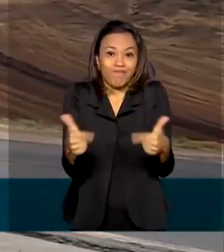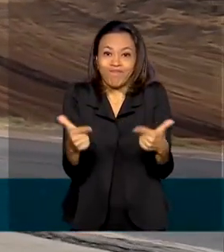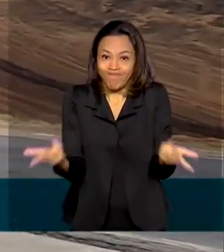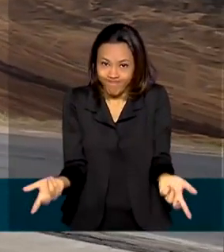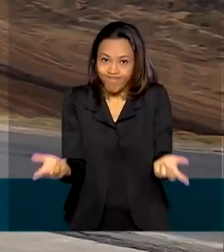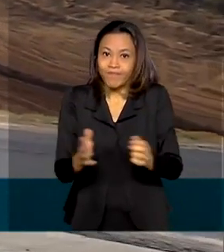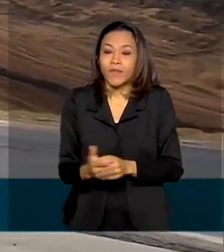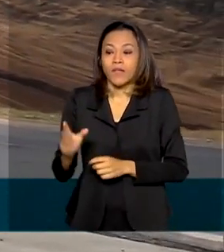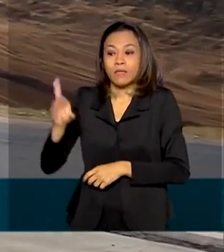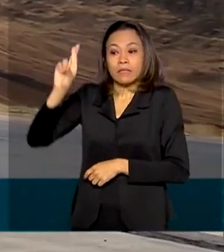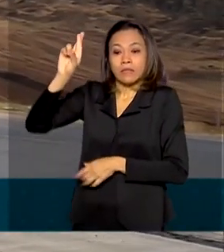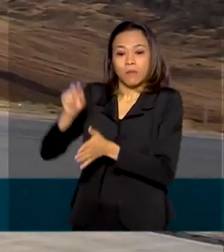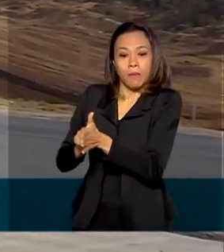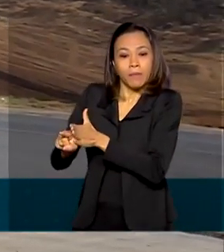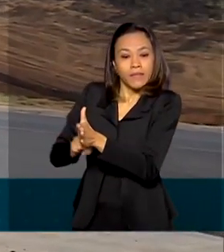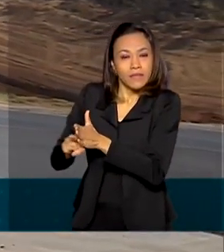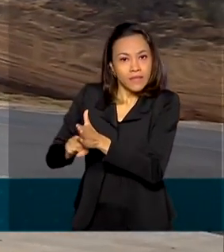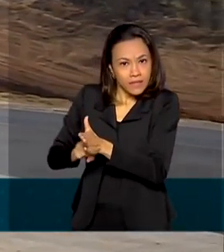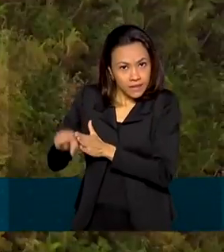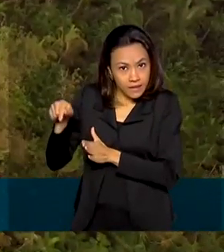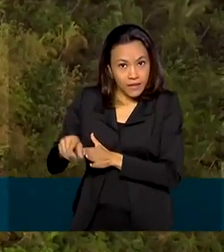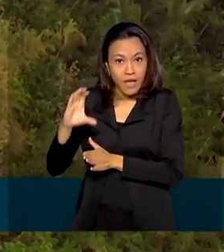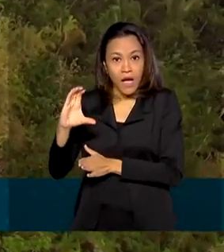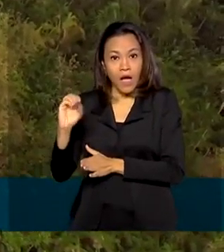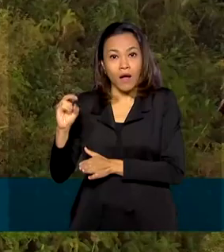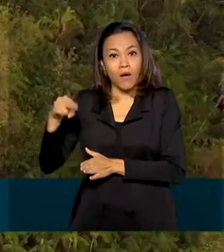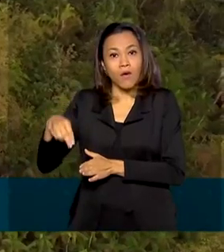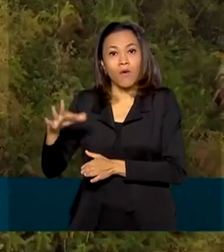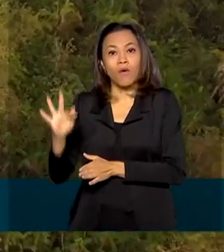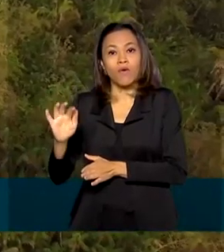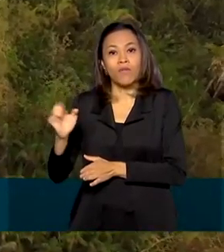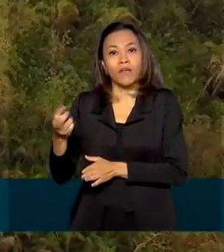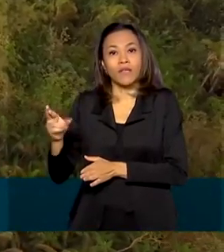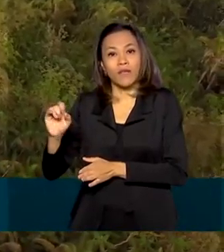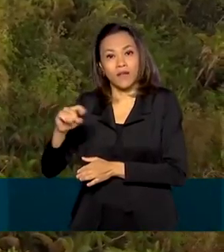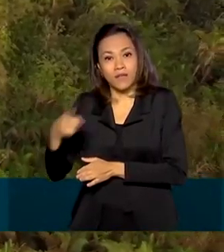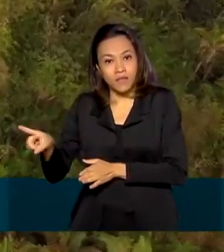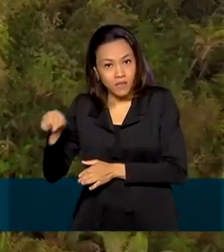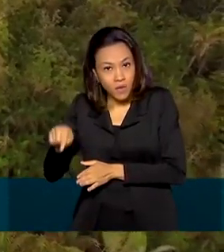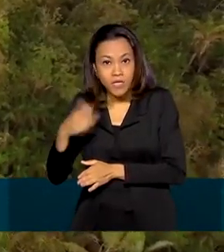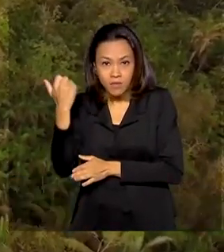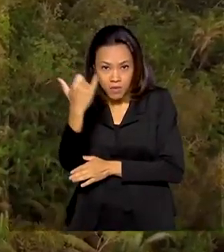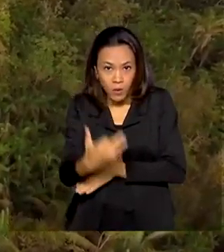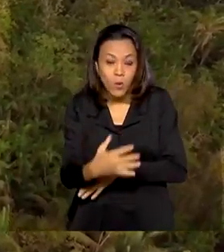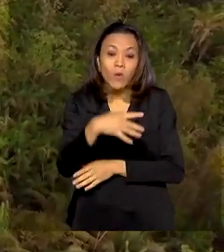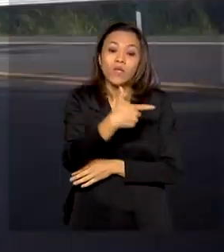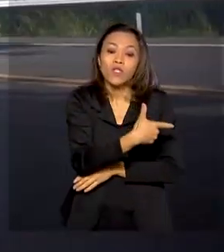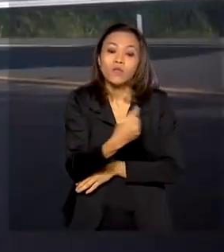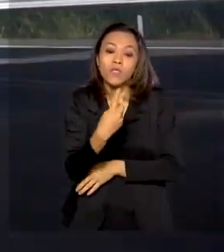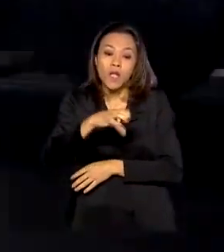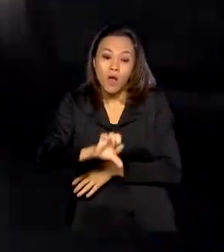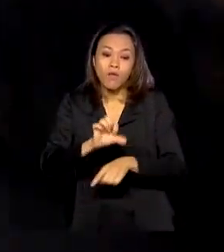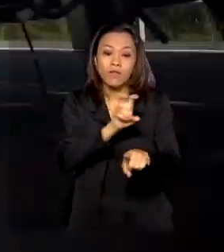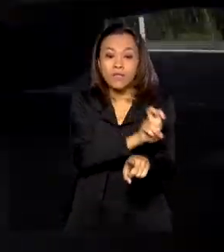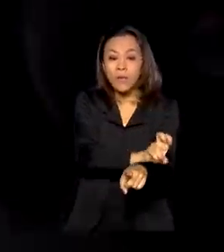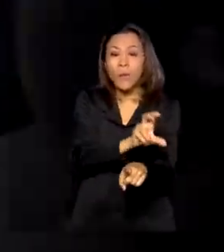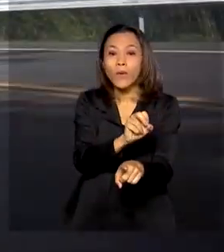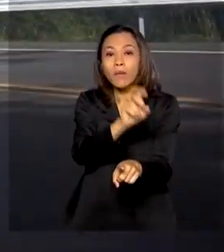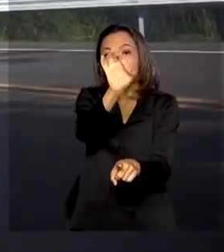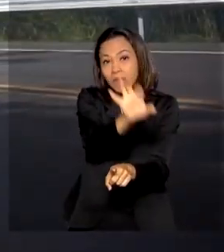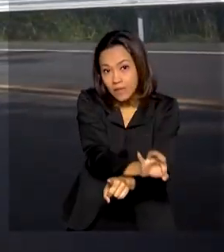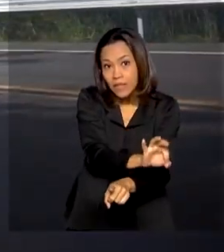pesquisa da Confederação Nacional do Transporte apontou que em 2019, 59% das estradas do país